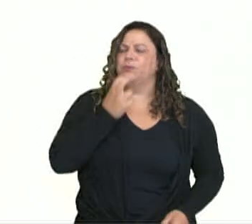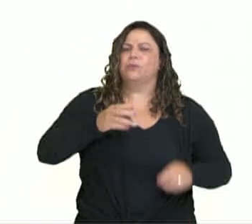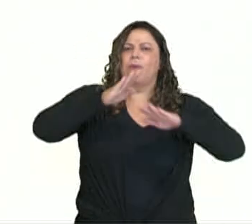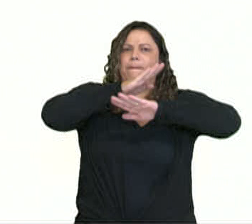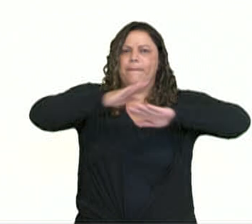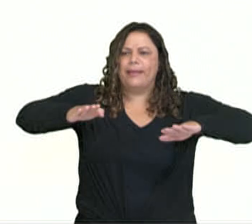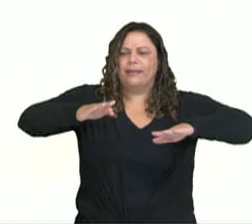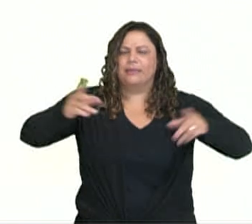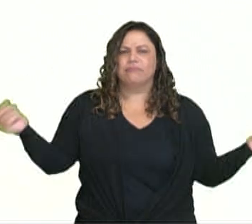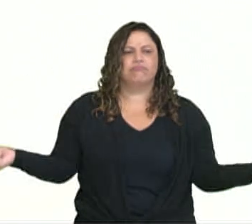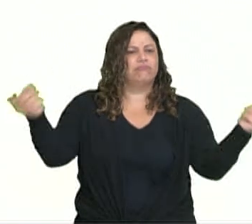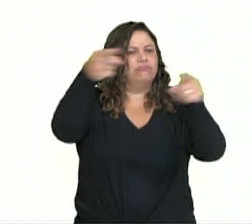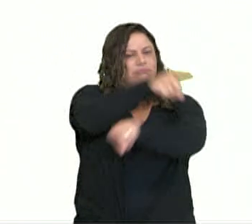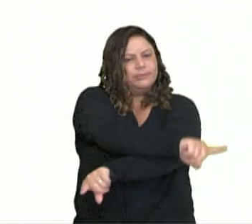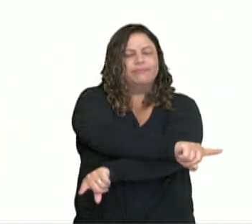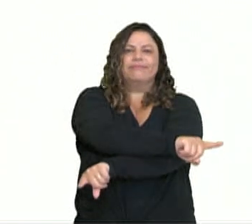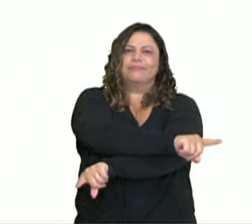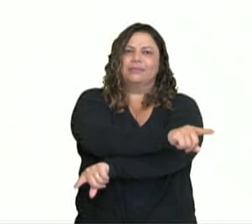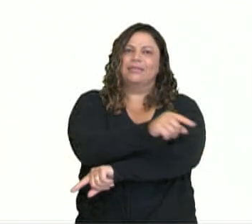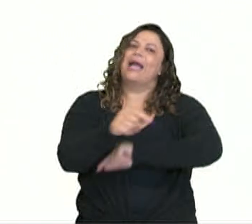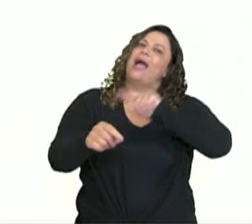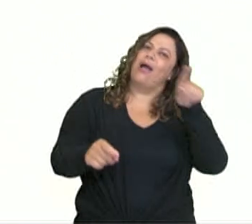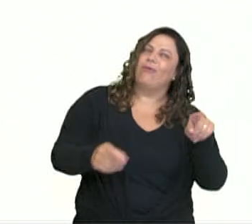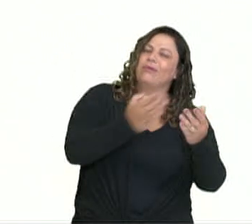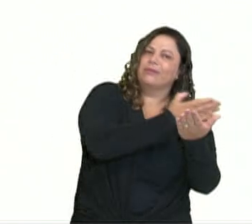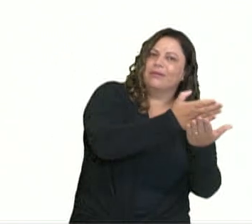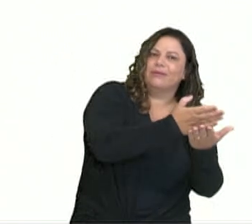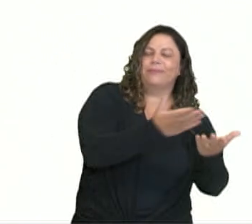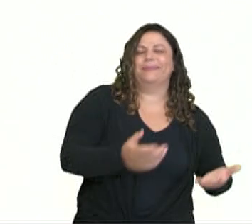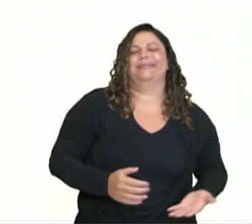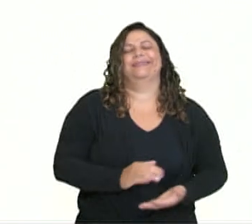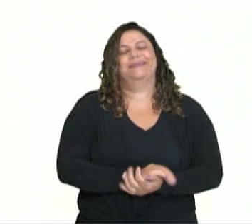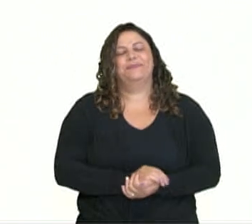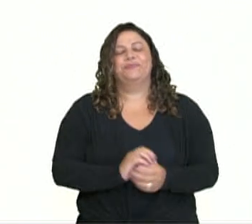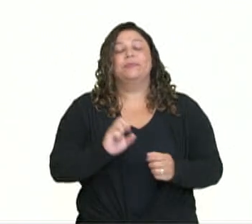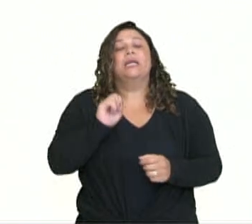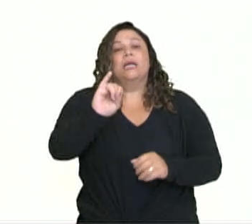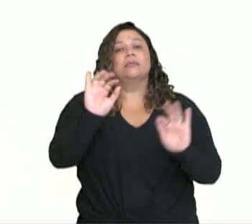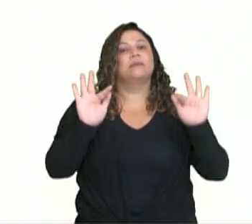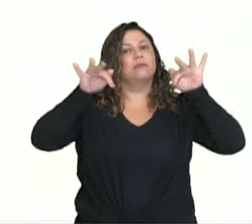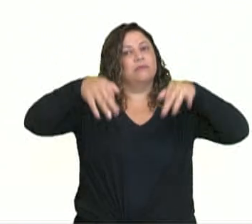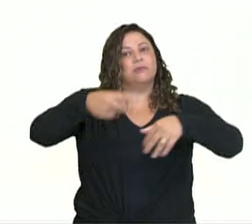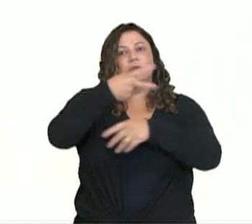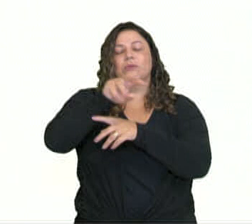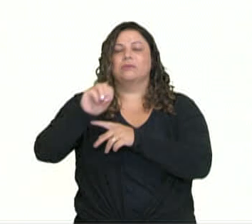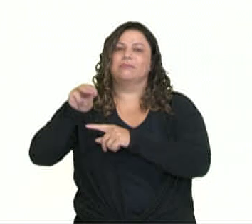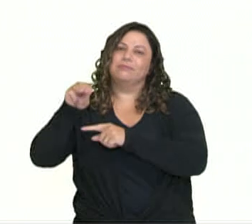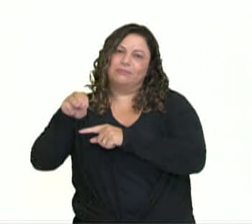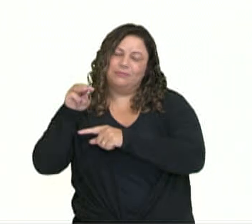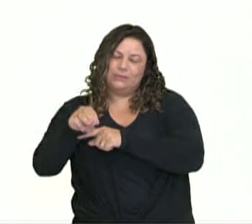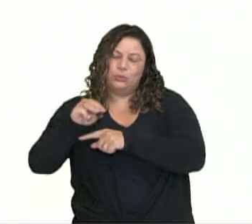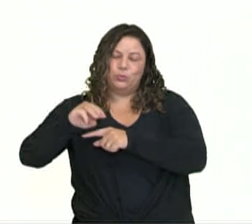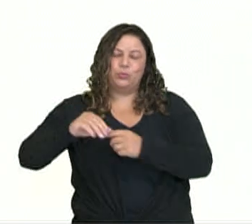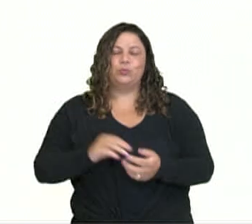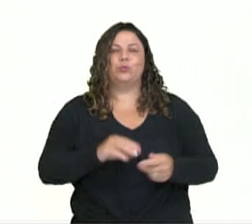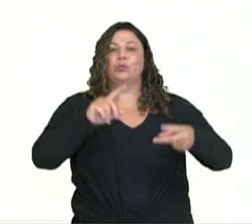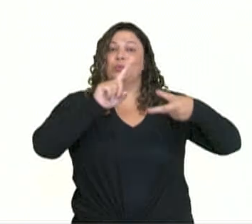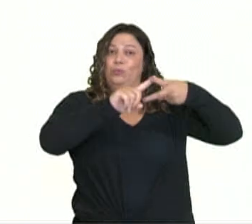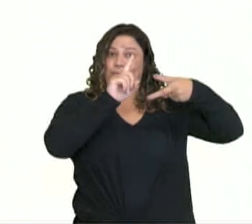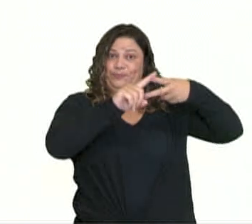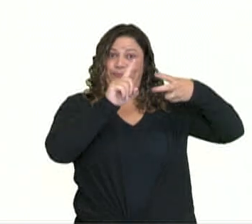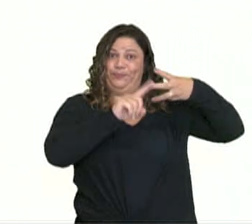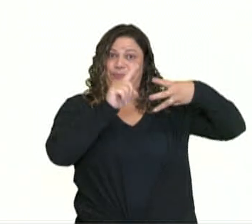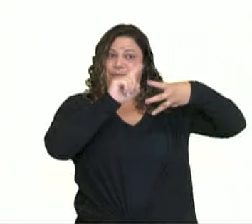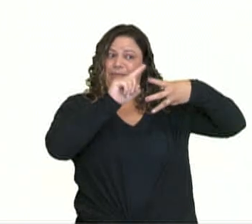reverte o saque para a outra equipe. Se ao final dos 20 minutos de um set, o jogo estiver